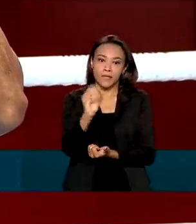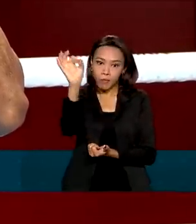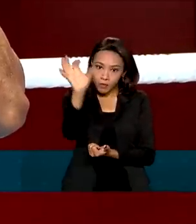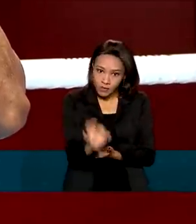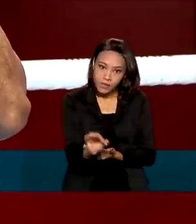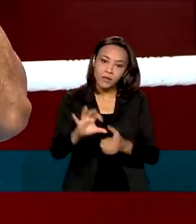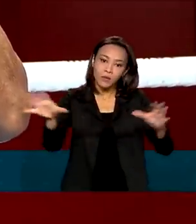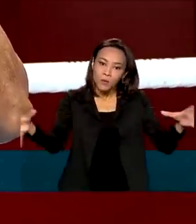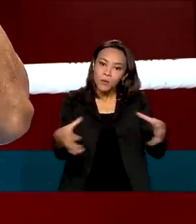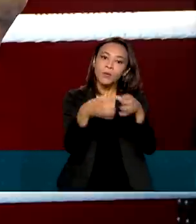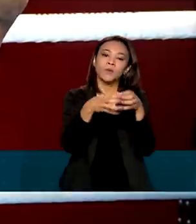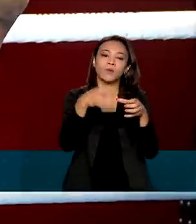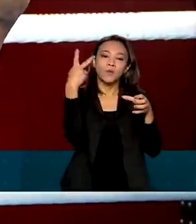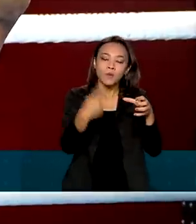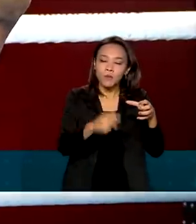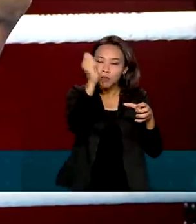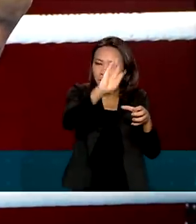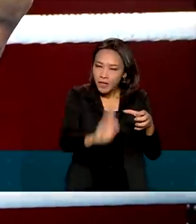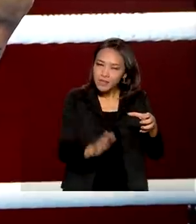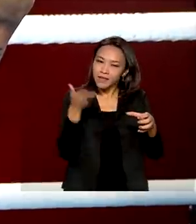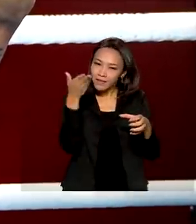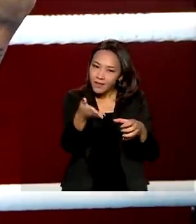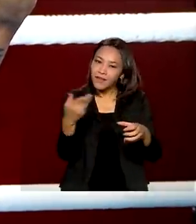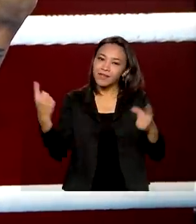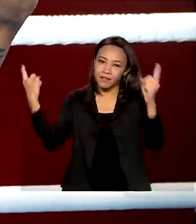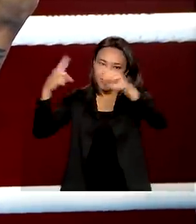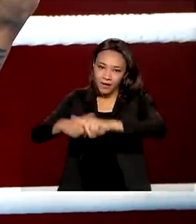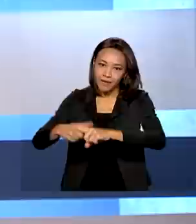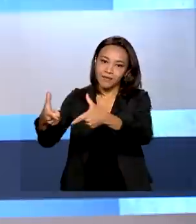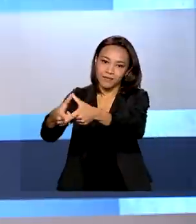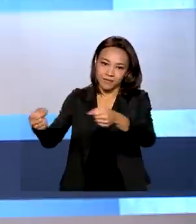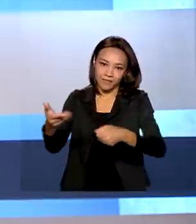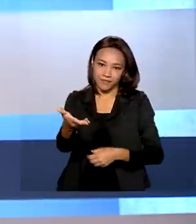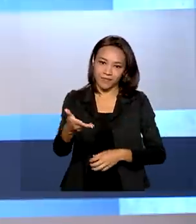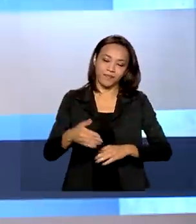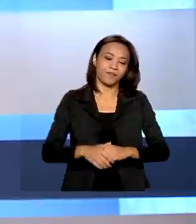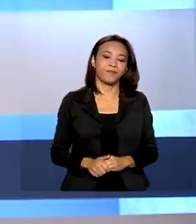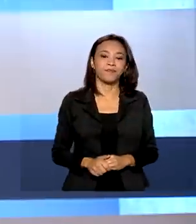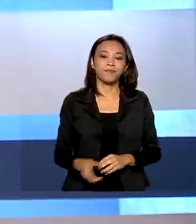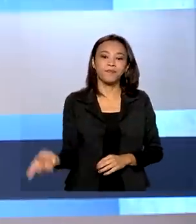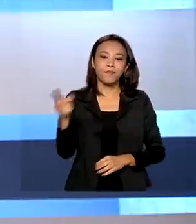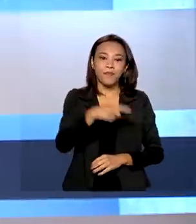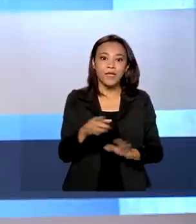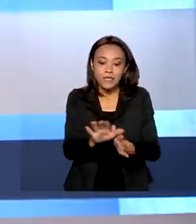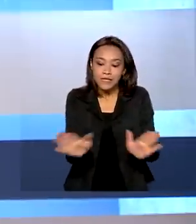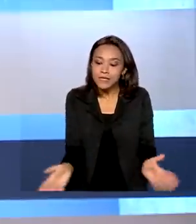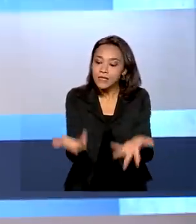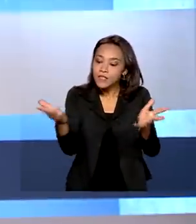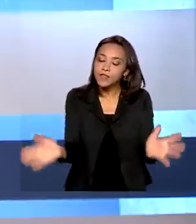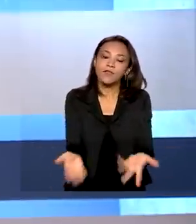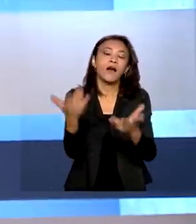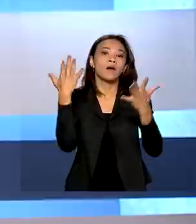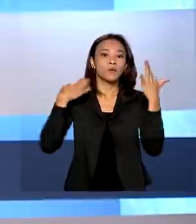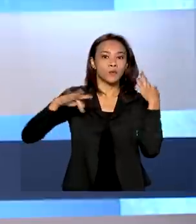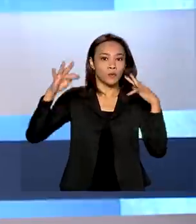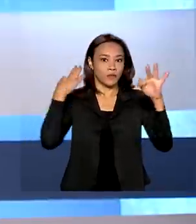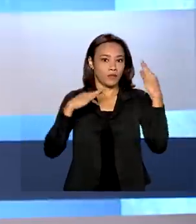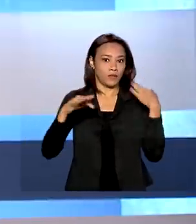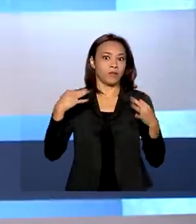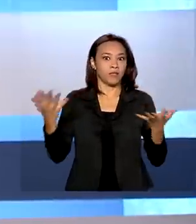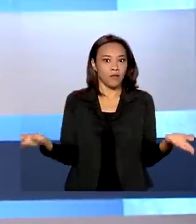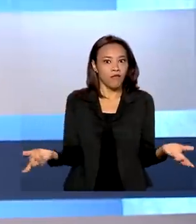delegação brasileira nesta edição dos Jogos. Para incentivar o setor do turismo, que já passa por uma